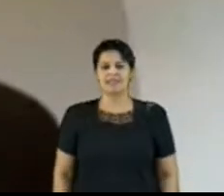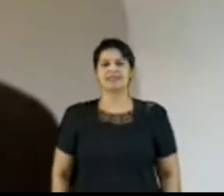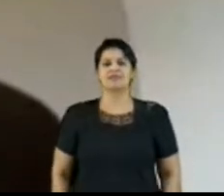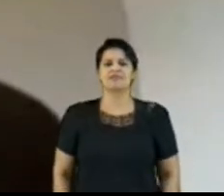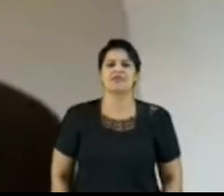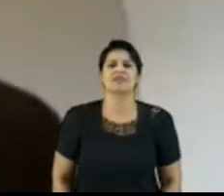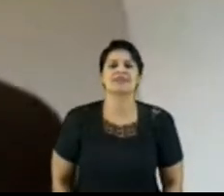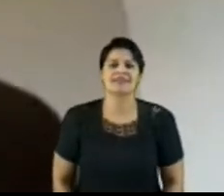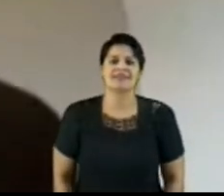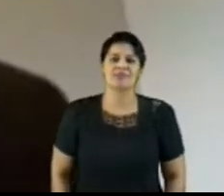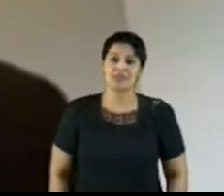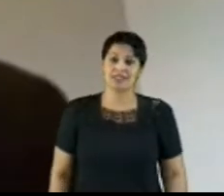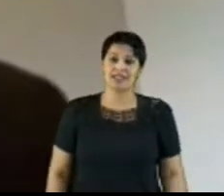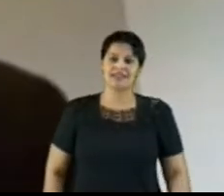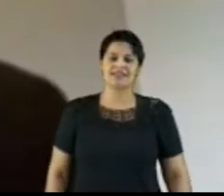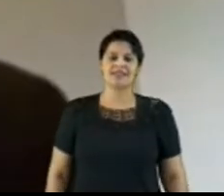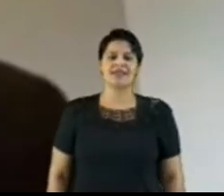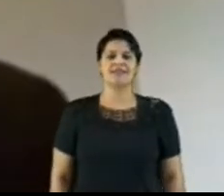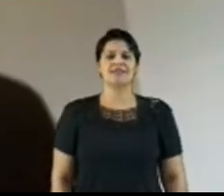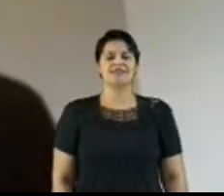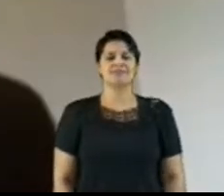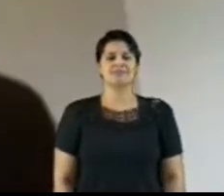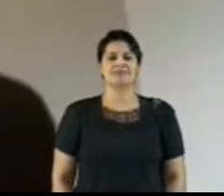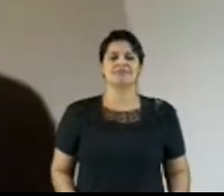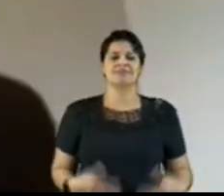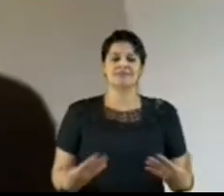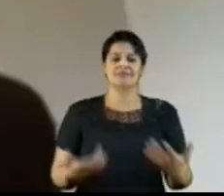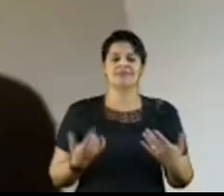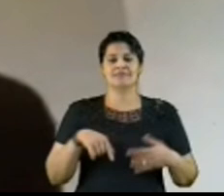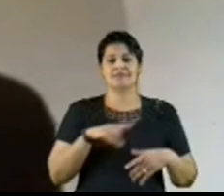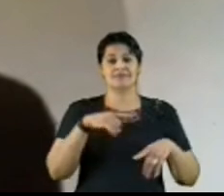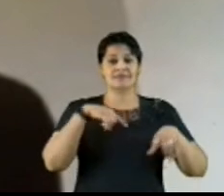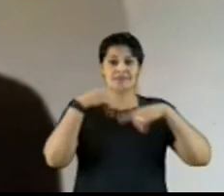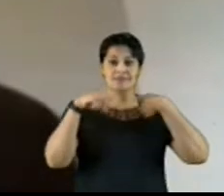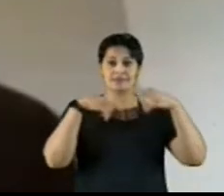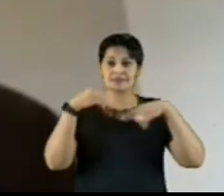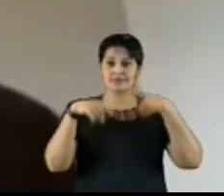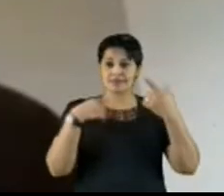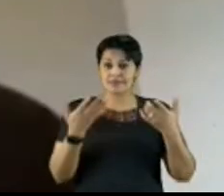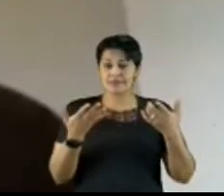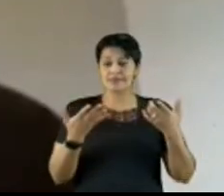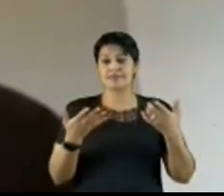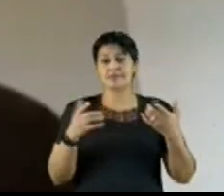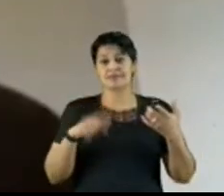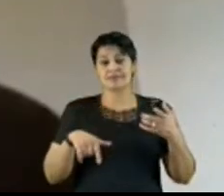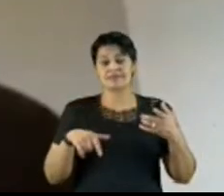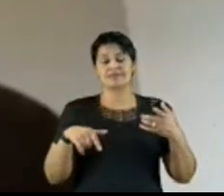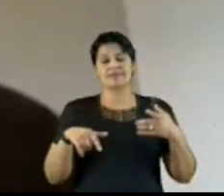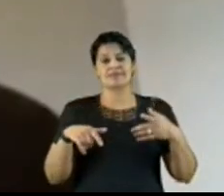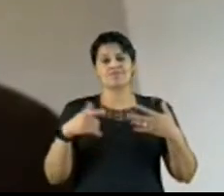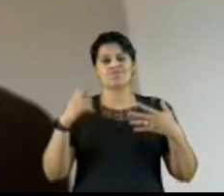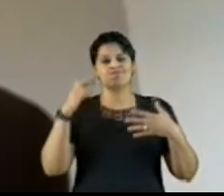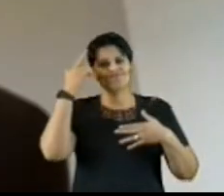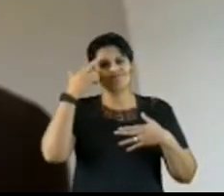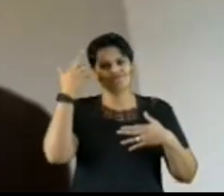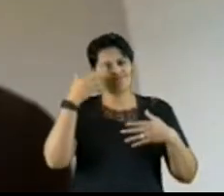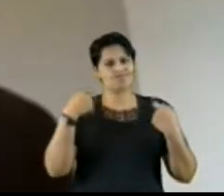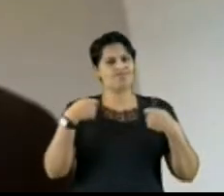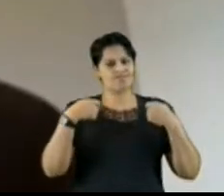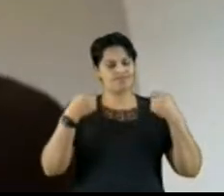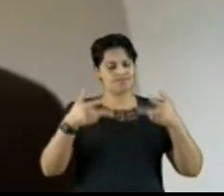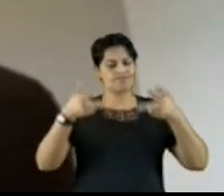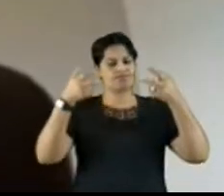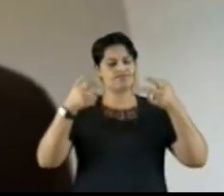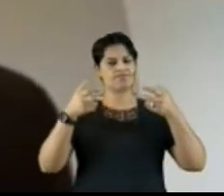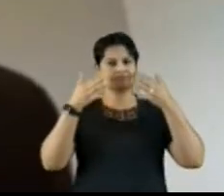não há dúvidas de que se trata de hipóteses que devem ser consideradas com atenção em